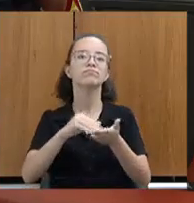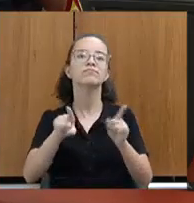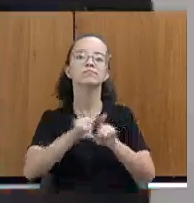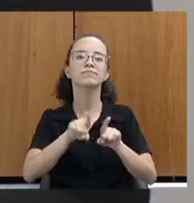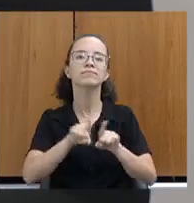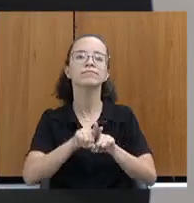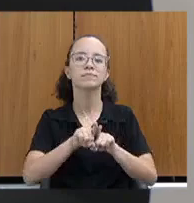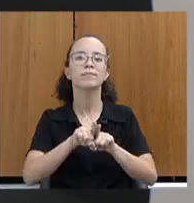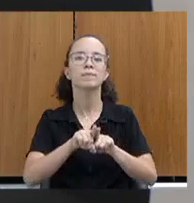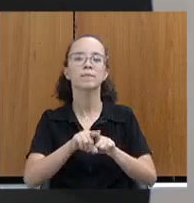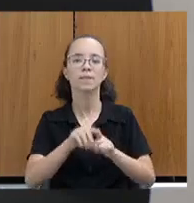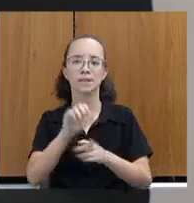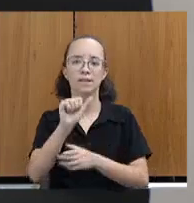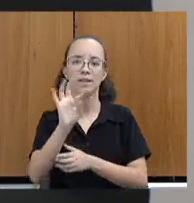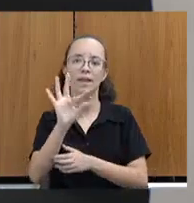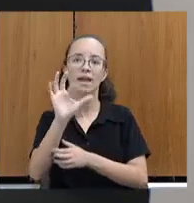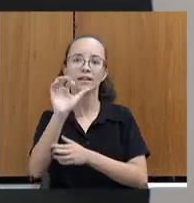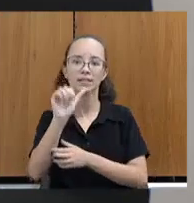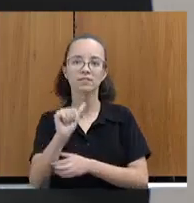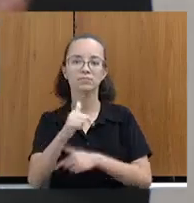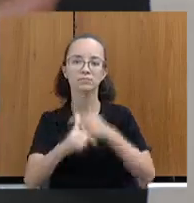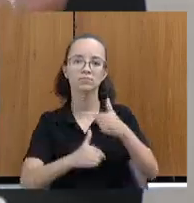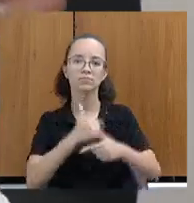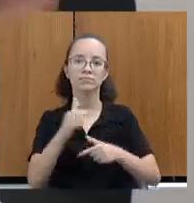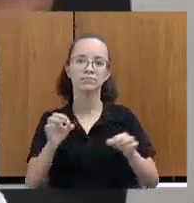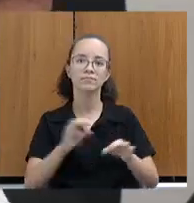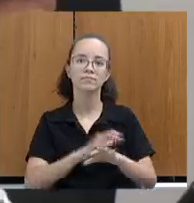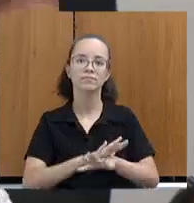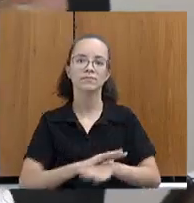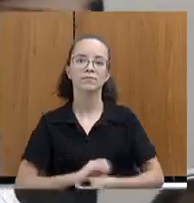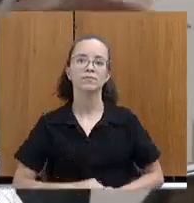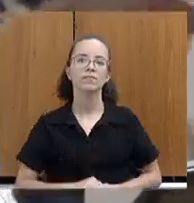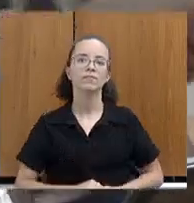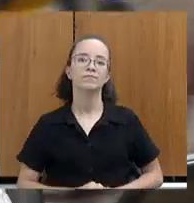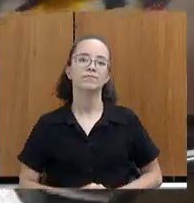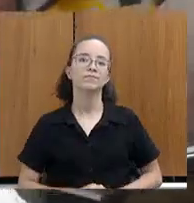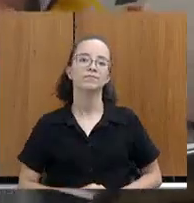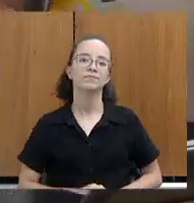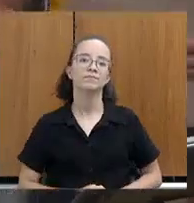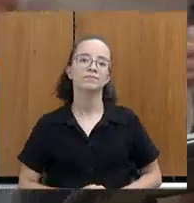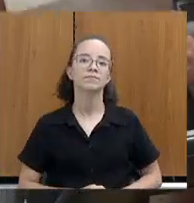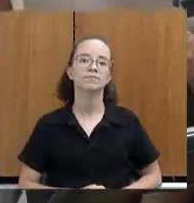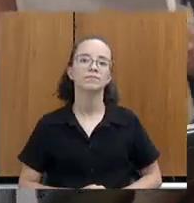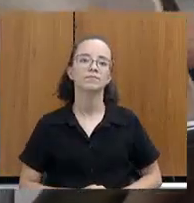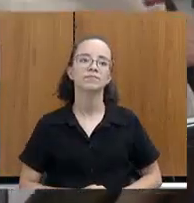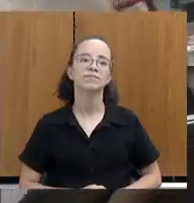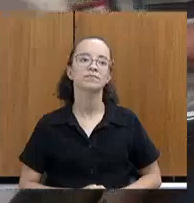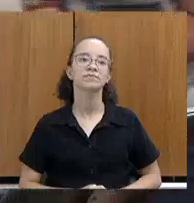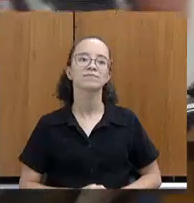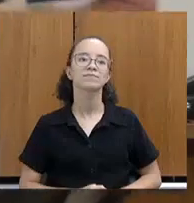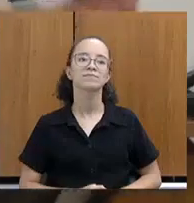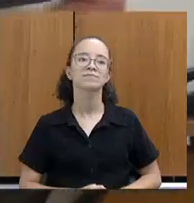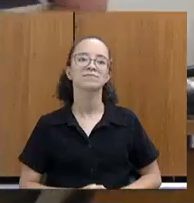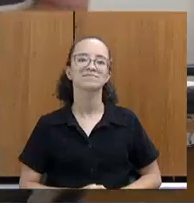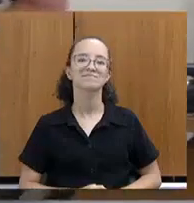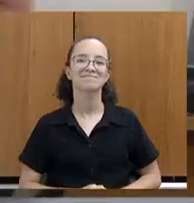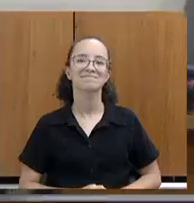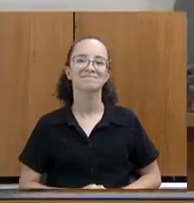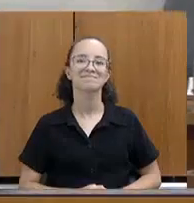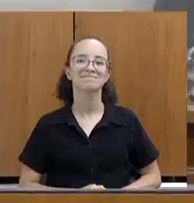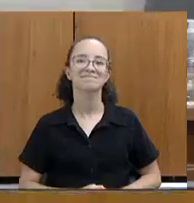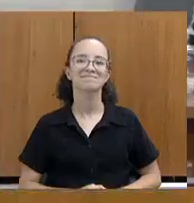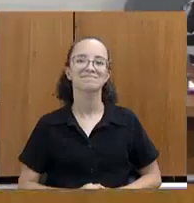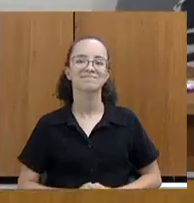Determino a laboratura da ata e encerro os trabalhos. a e